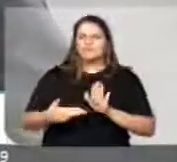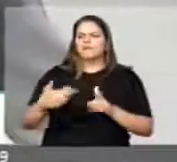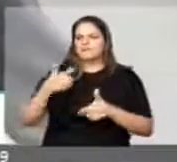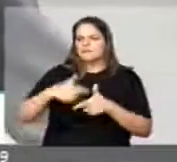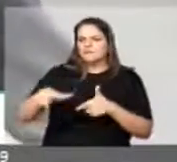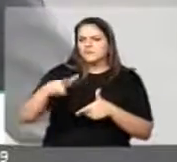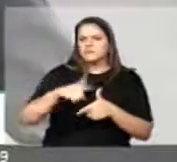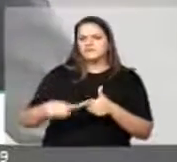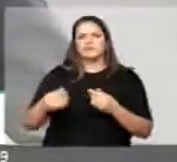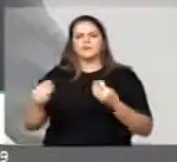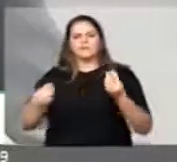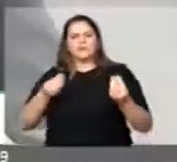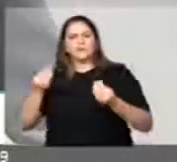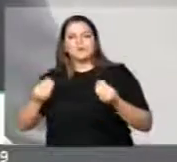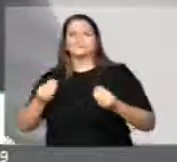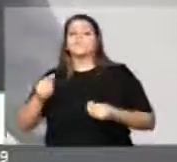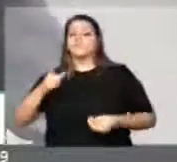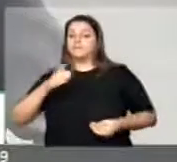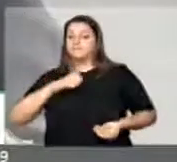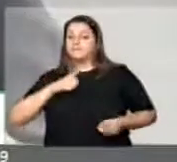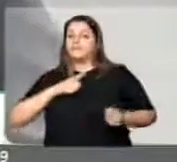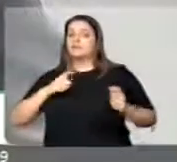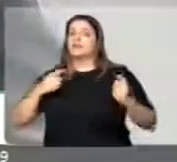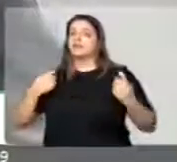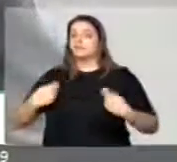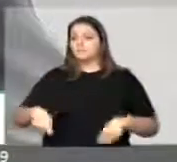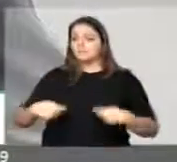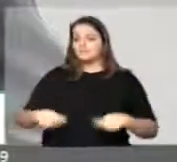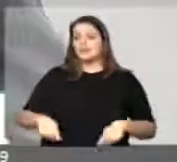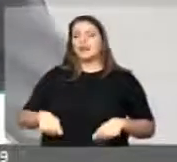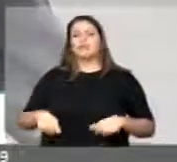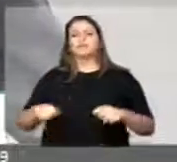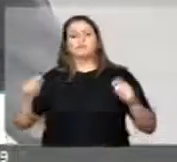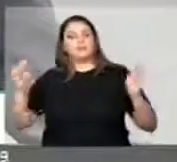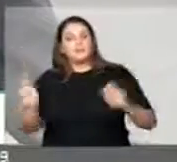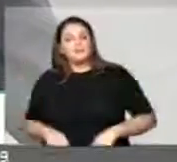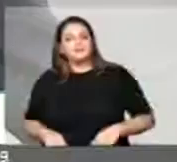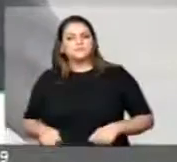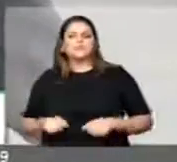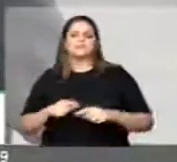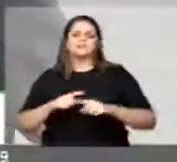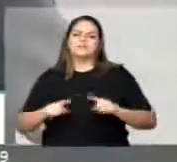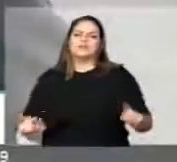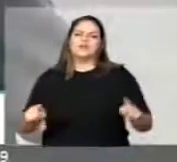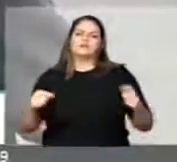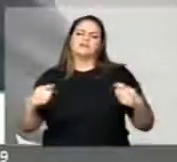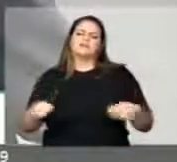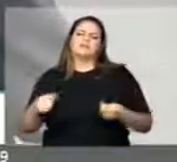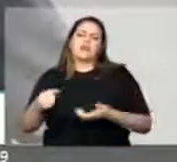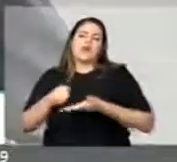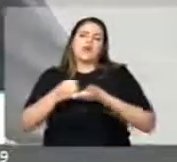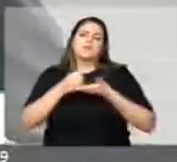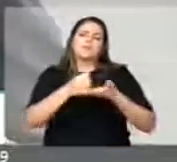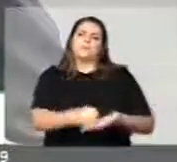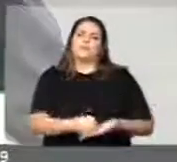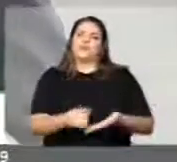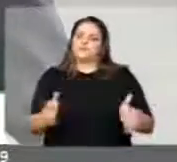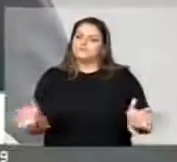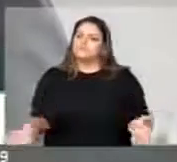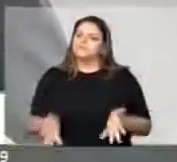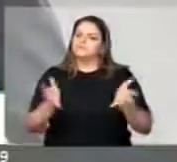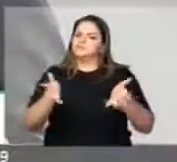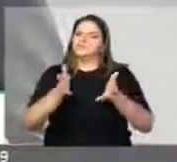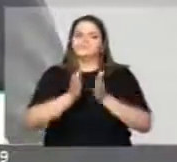da imensa bacia amazônica e obter apoio para a navegação fluvial.